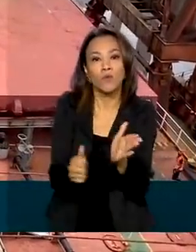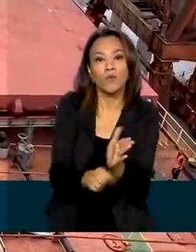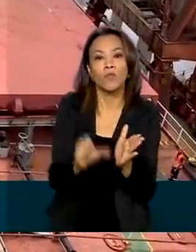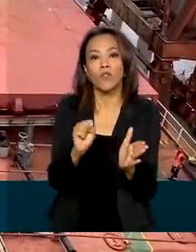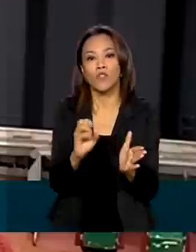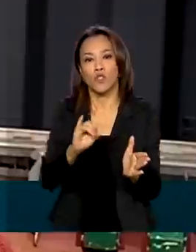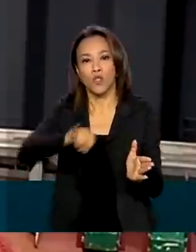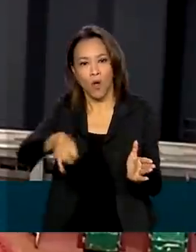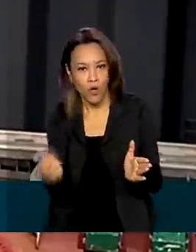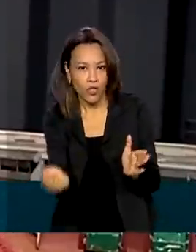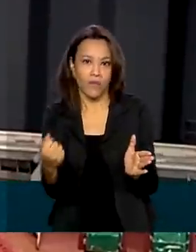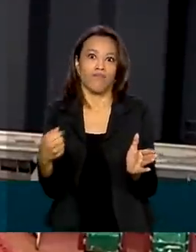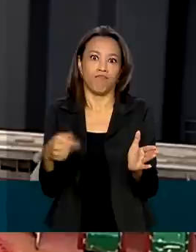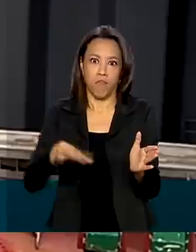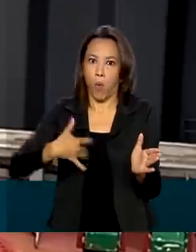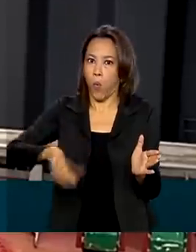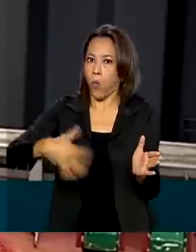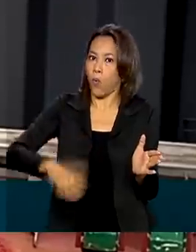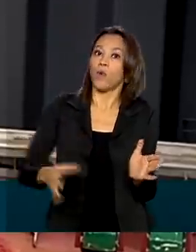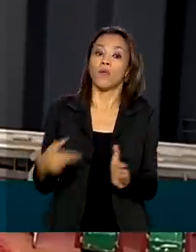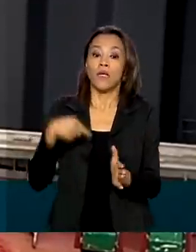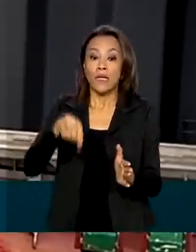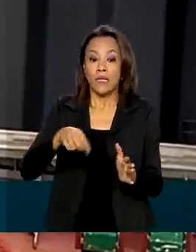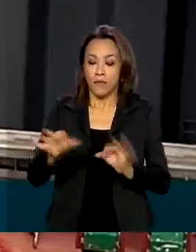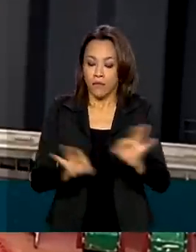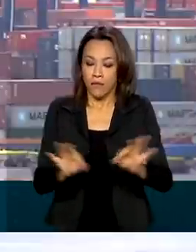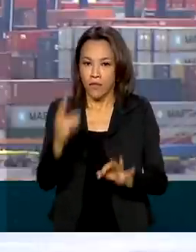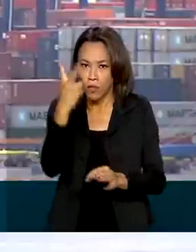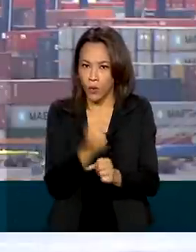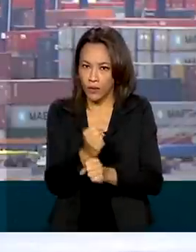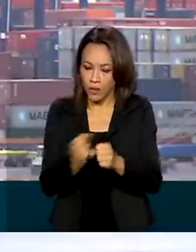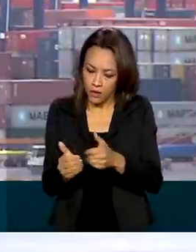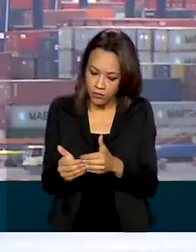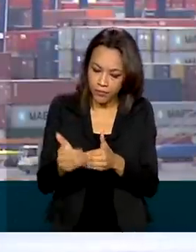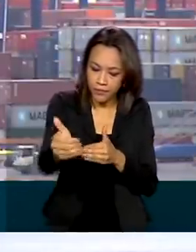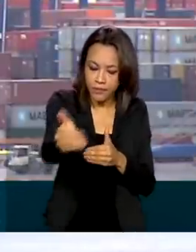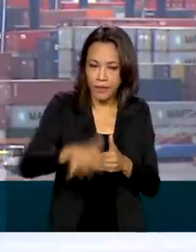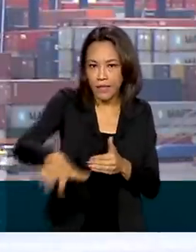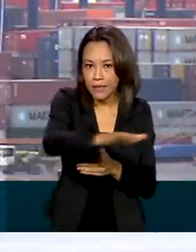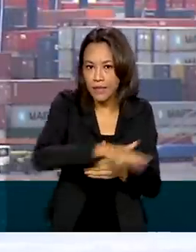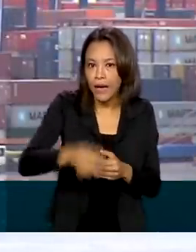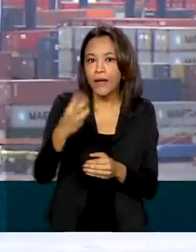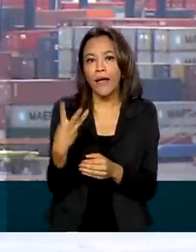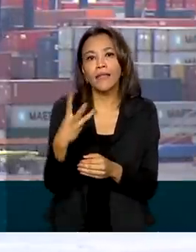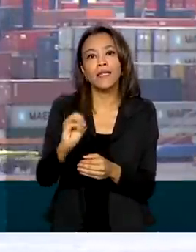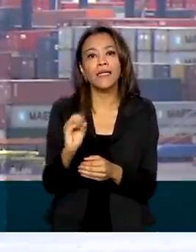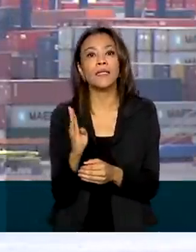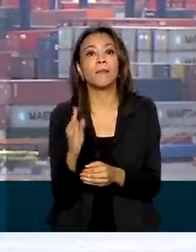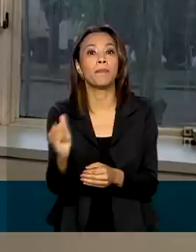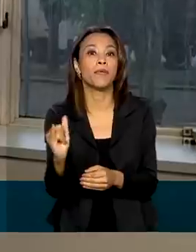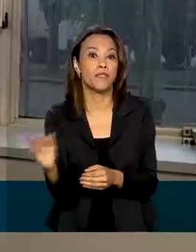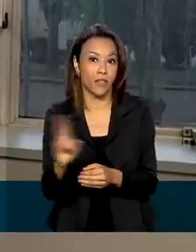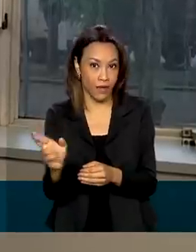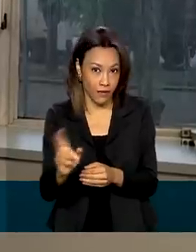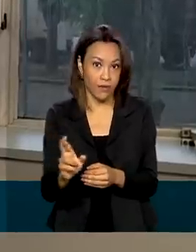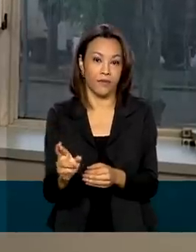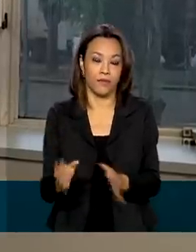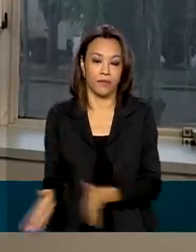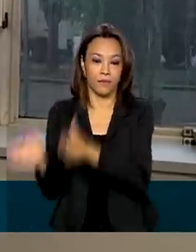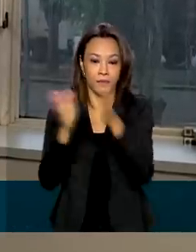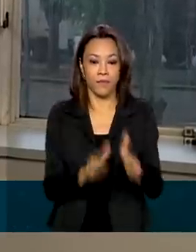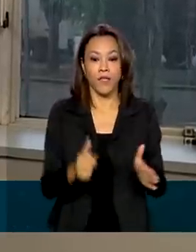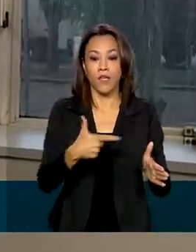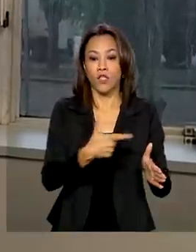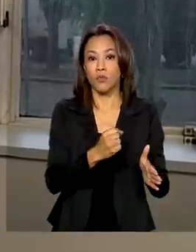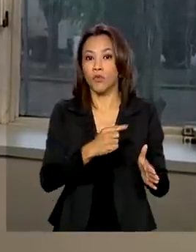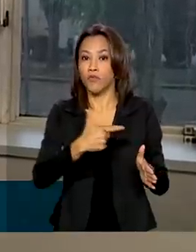Nos próximos dois anos, a previsão de investimentos para o setor portuário é de 30 bilhões de reais. Para 2021 e